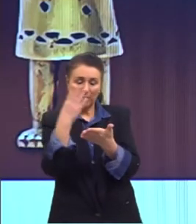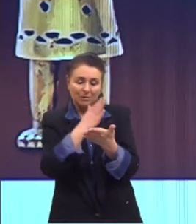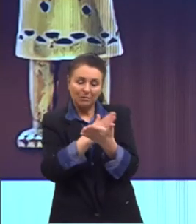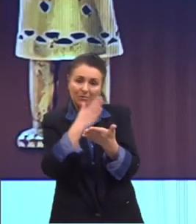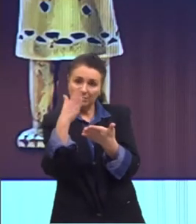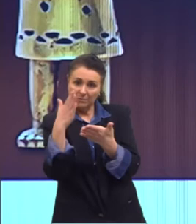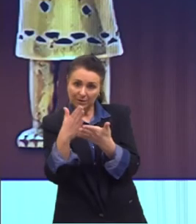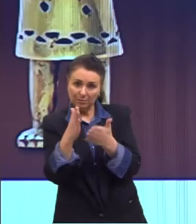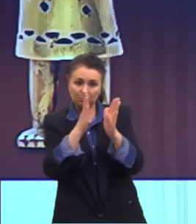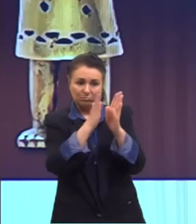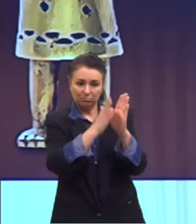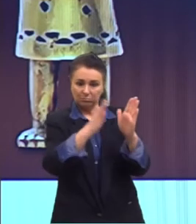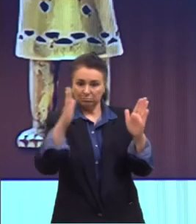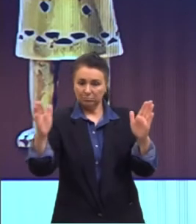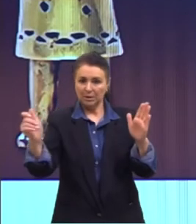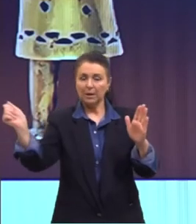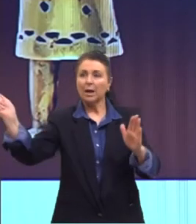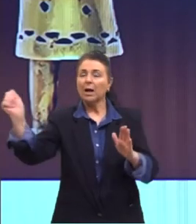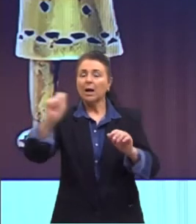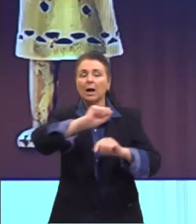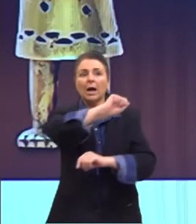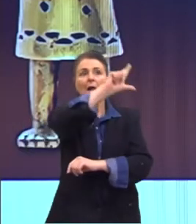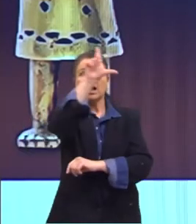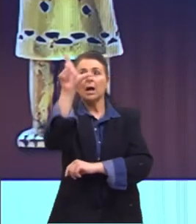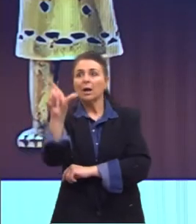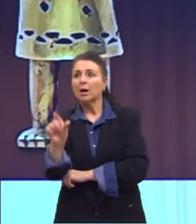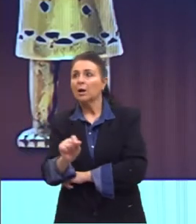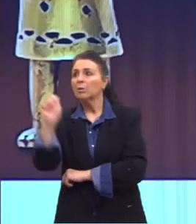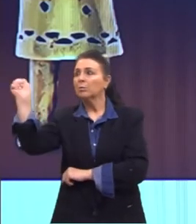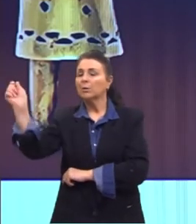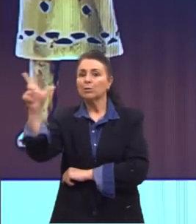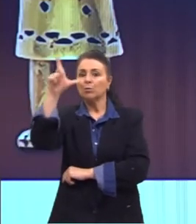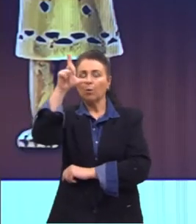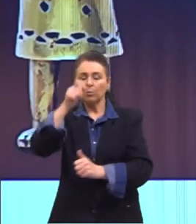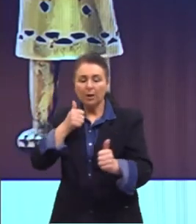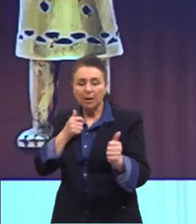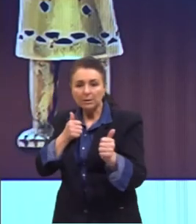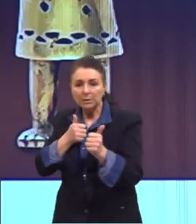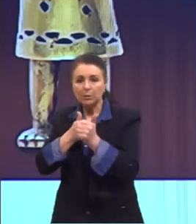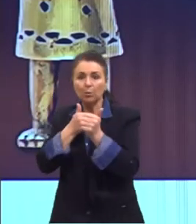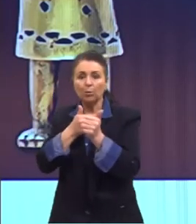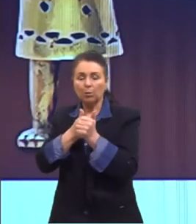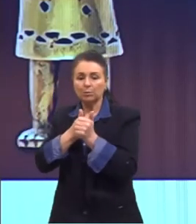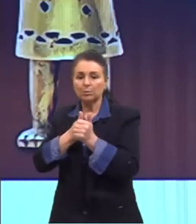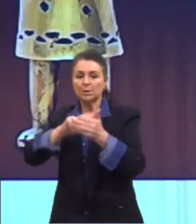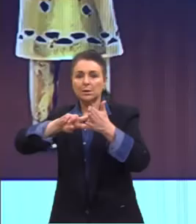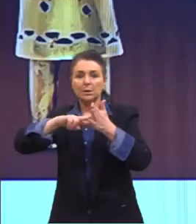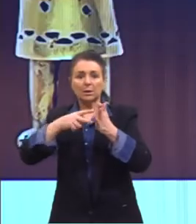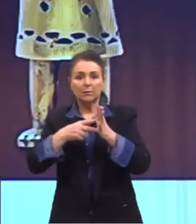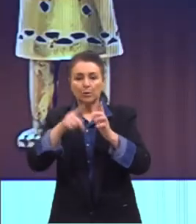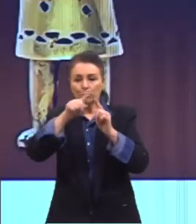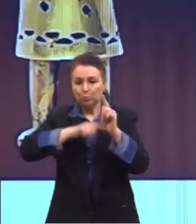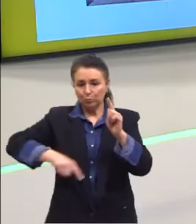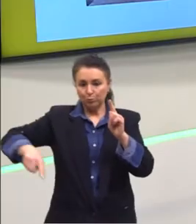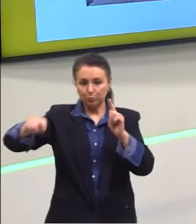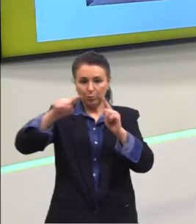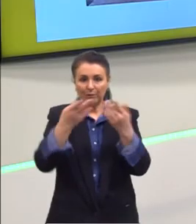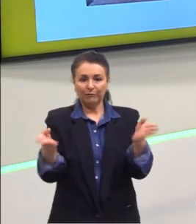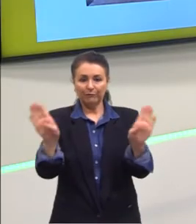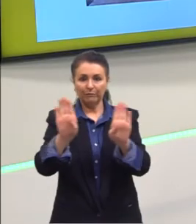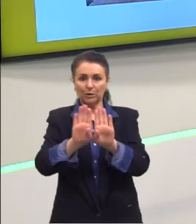que é Lua e Sol, e quando essas fases se encontram, então, significa o fechamento de um ciclo,